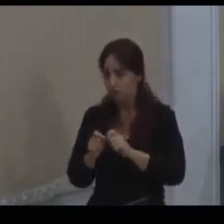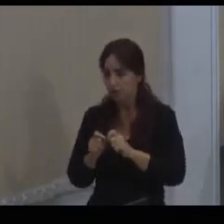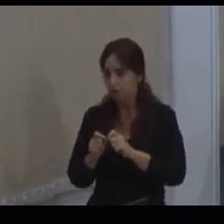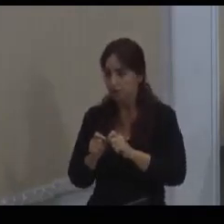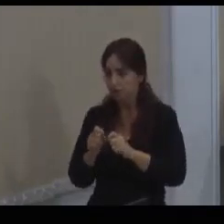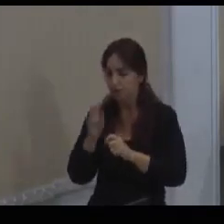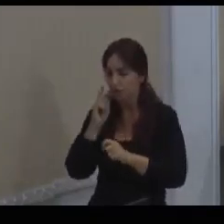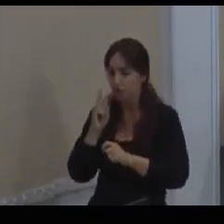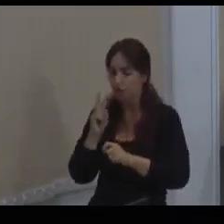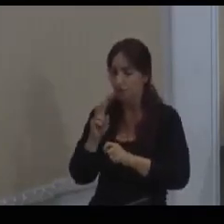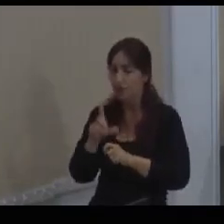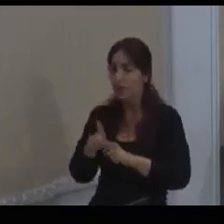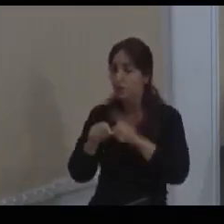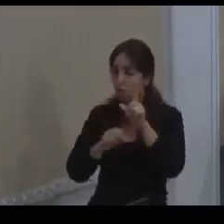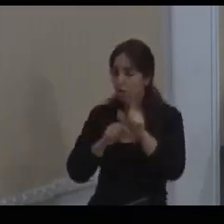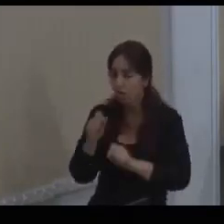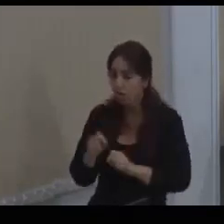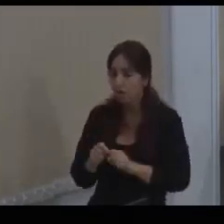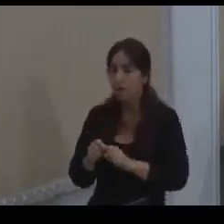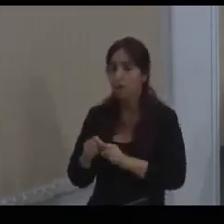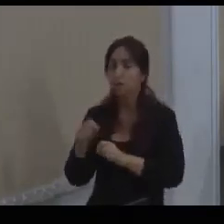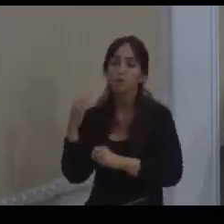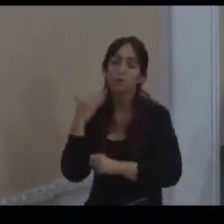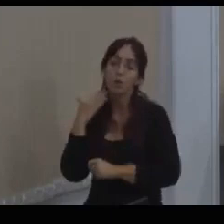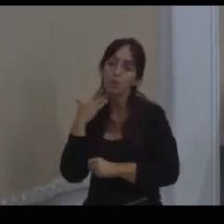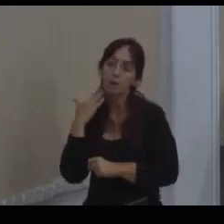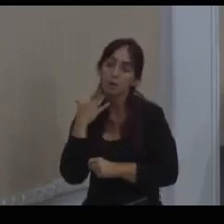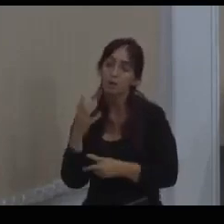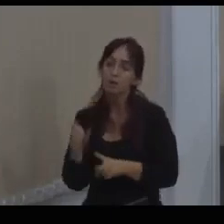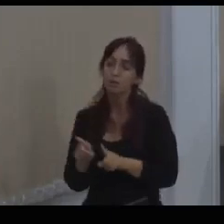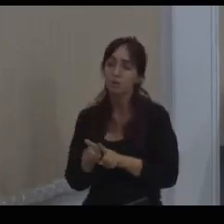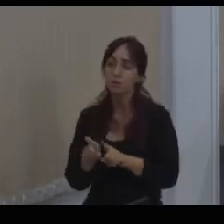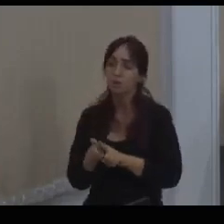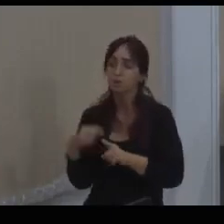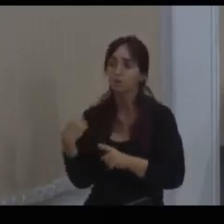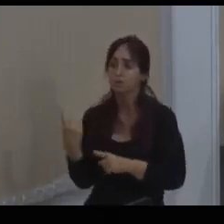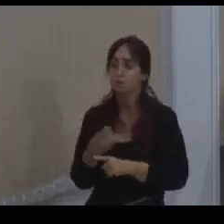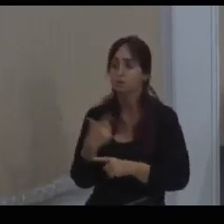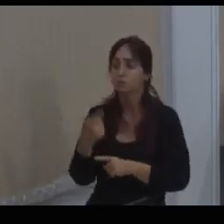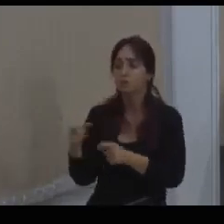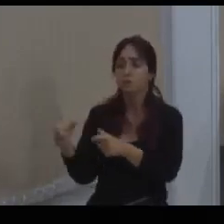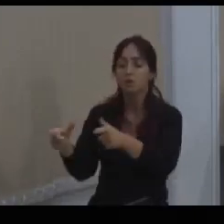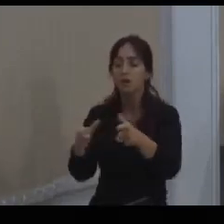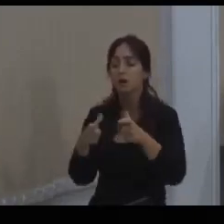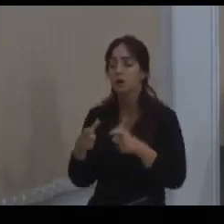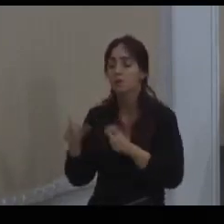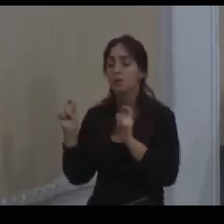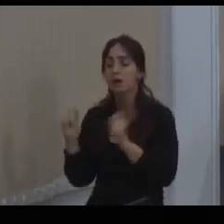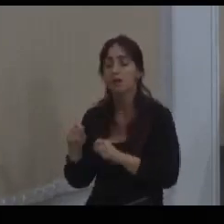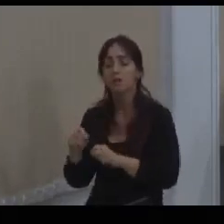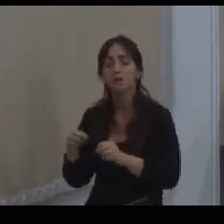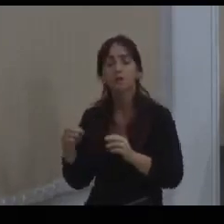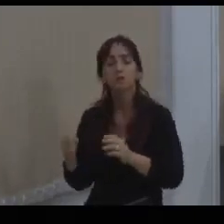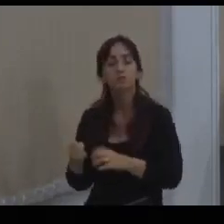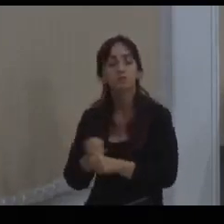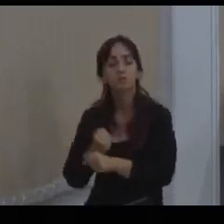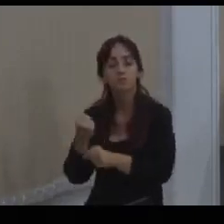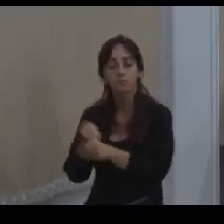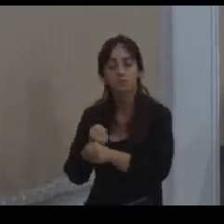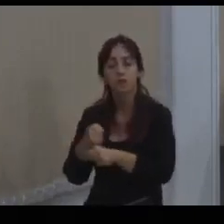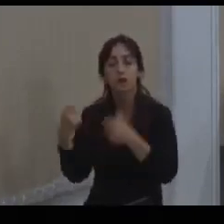terrenos. Agora, Belo Horizonte não tem mais muitos terrenos, principalmente públicos, para execução dessa moradia. Nós teremos que